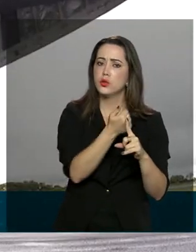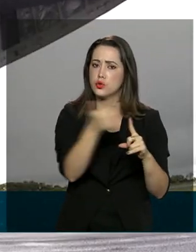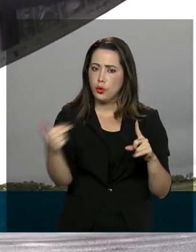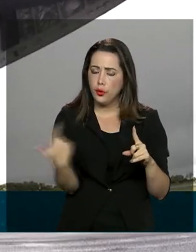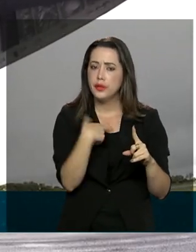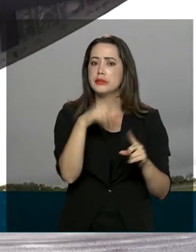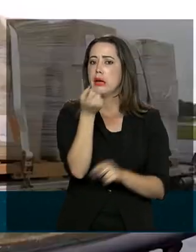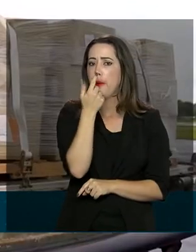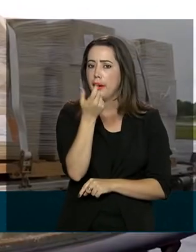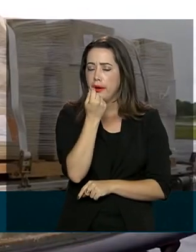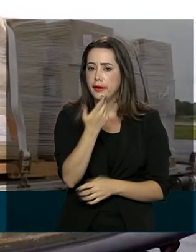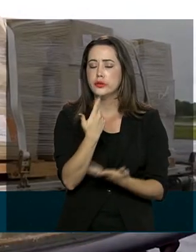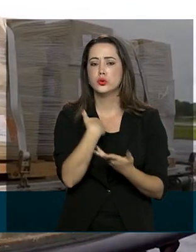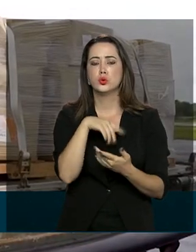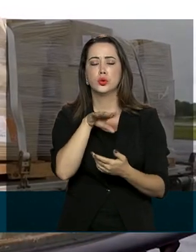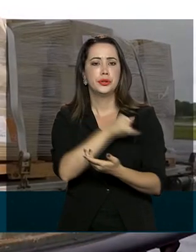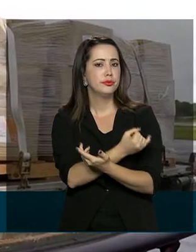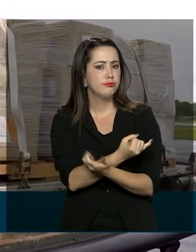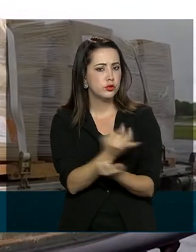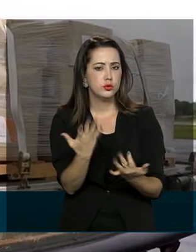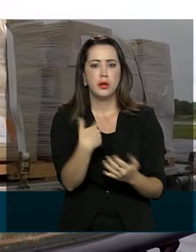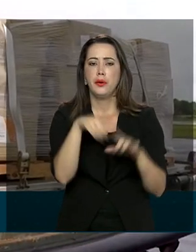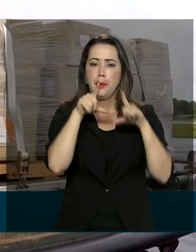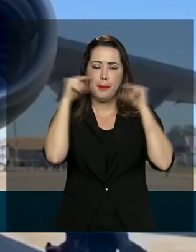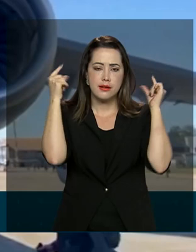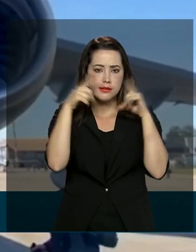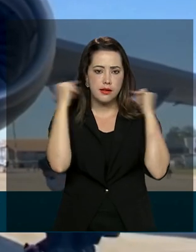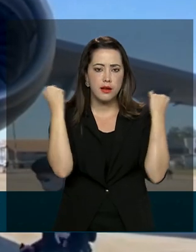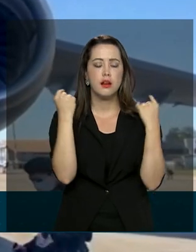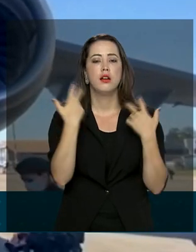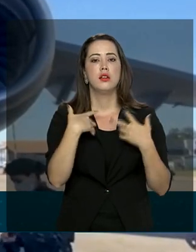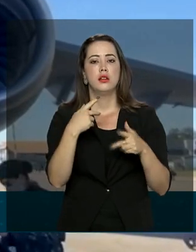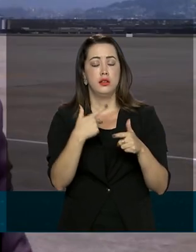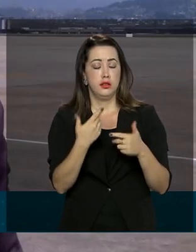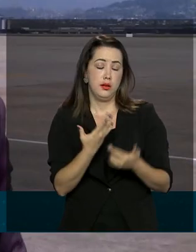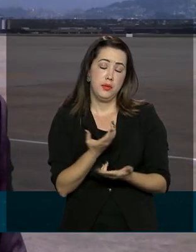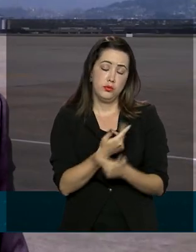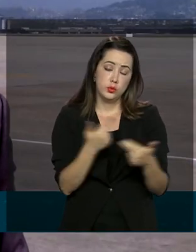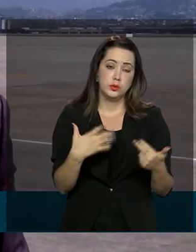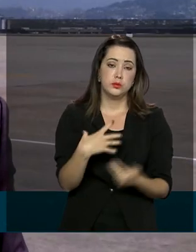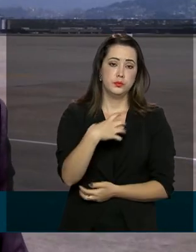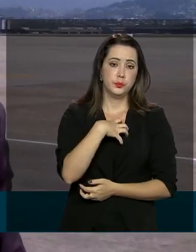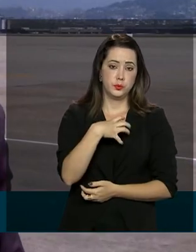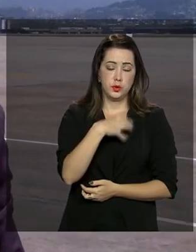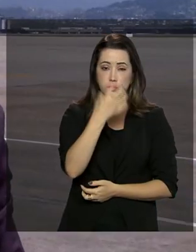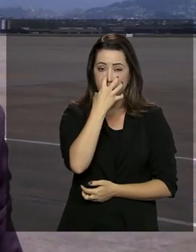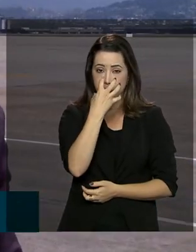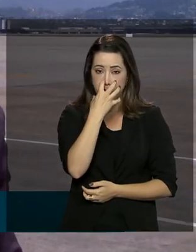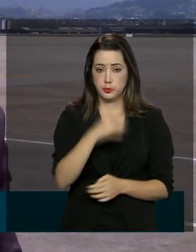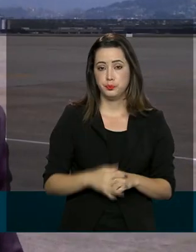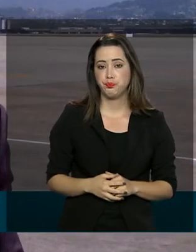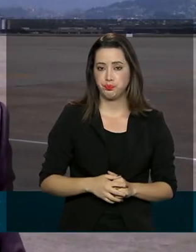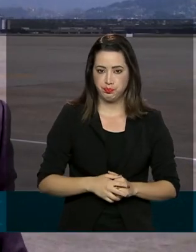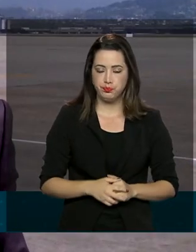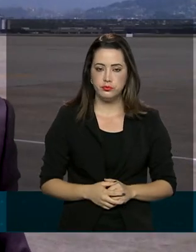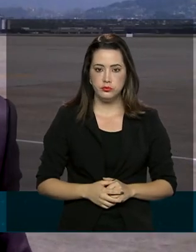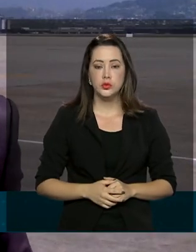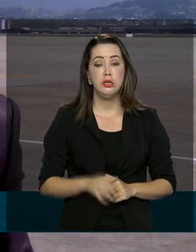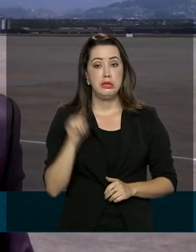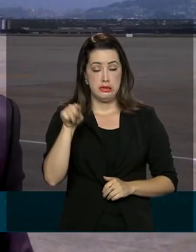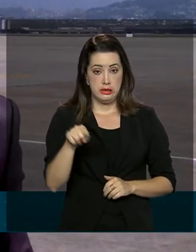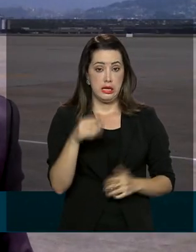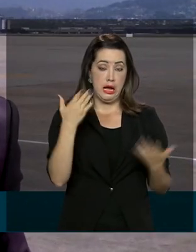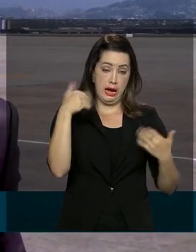antibióticos, analgésicos, máscaras e ventiladores pulmonares. A comunidade libanesa no Brasil soma 12